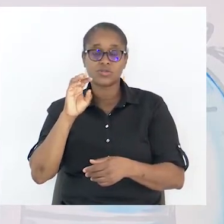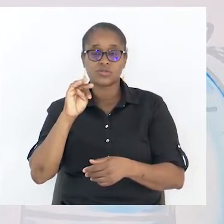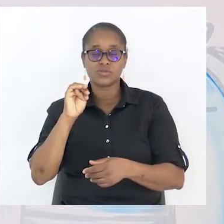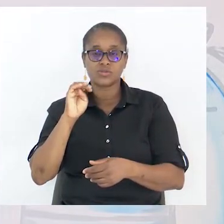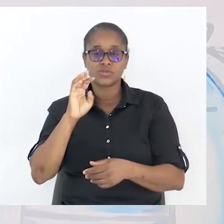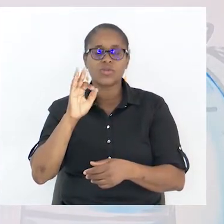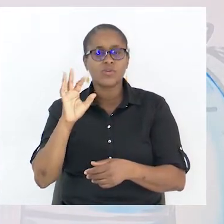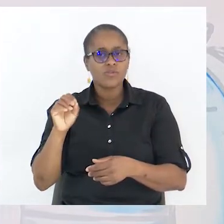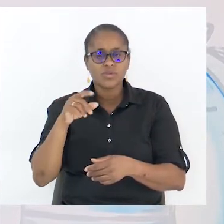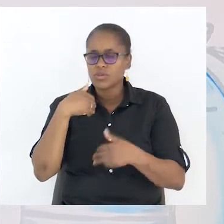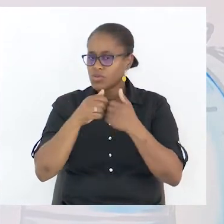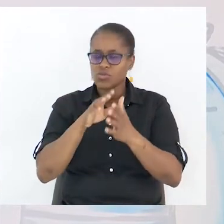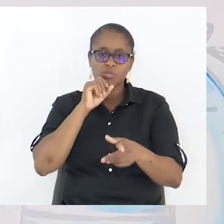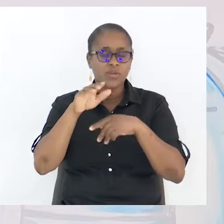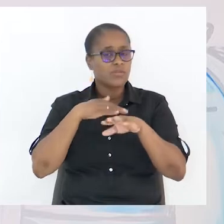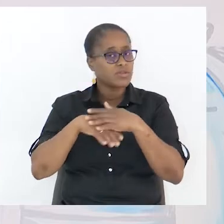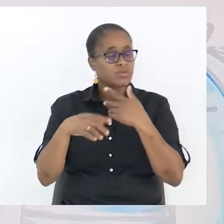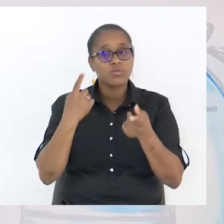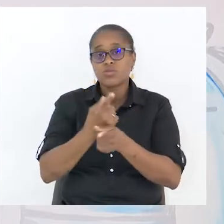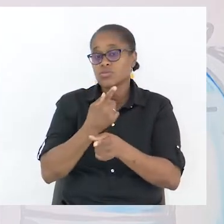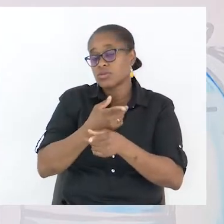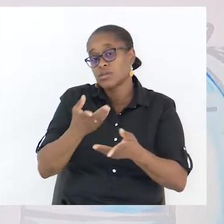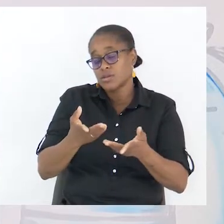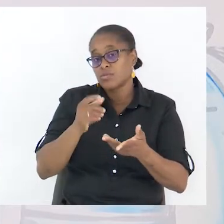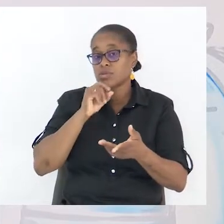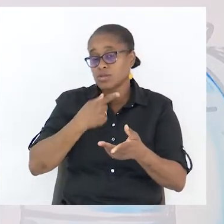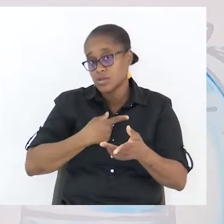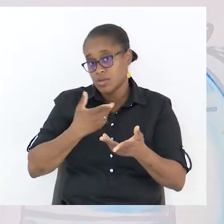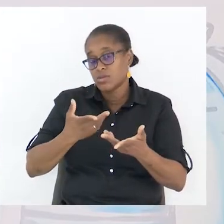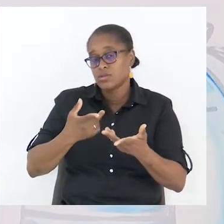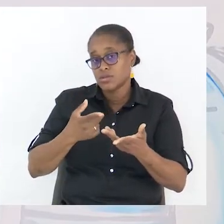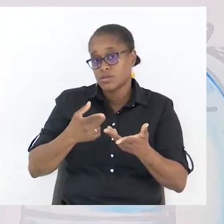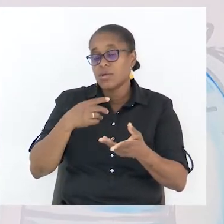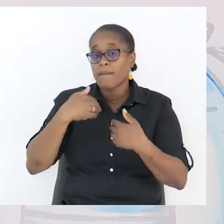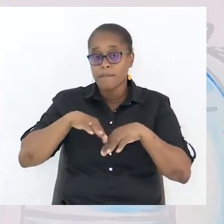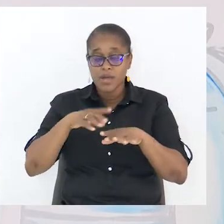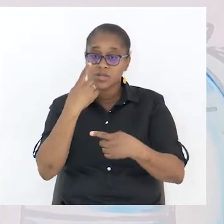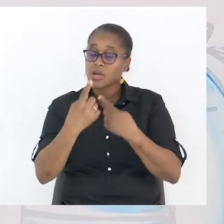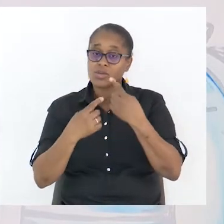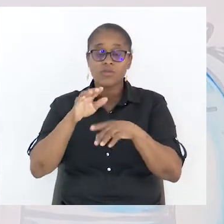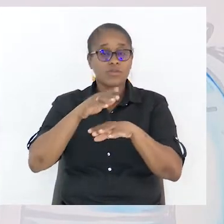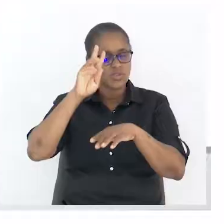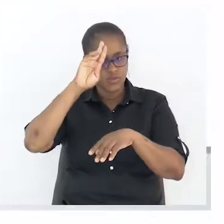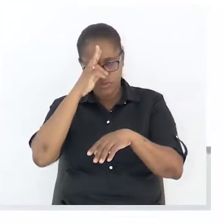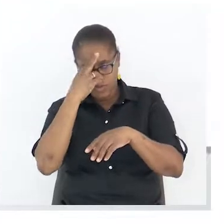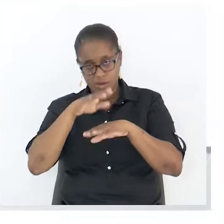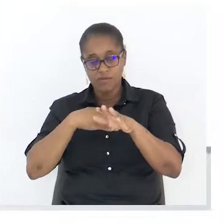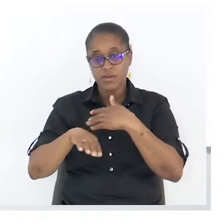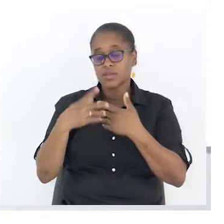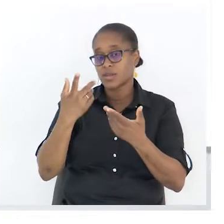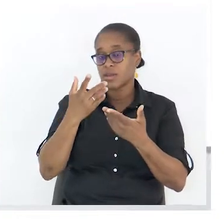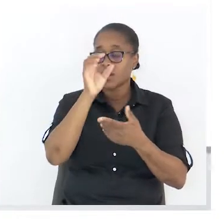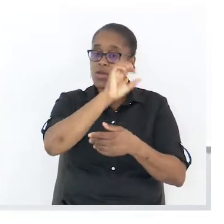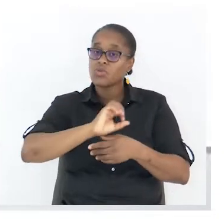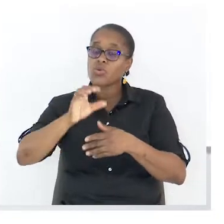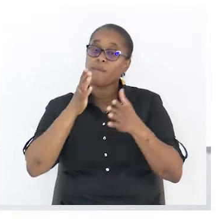para fazer a sua parte, é e passa a ser mais que um homem intelectual. Não